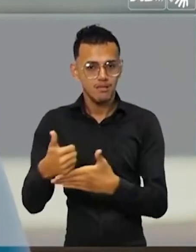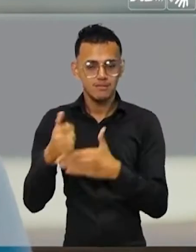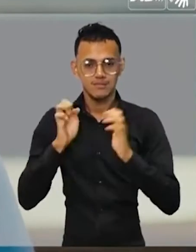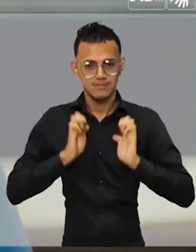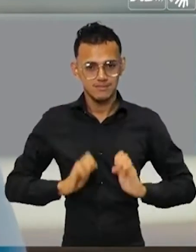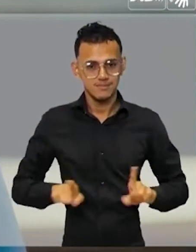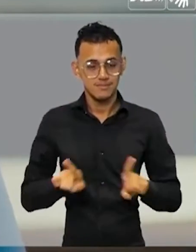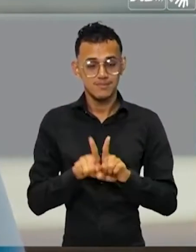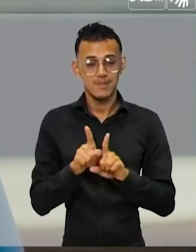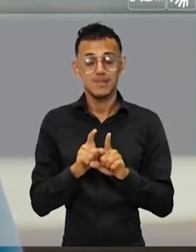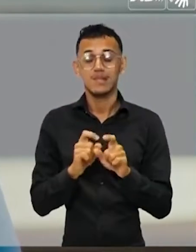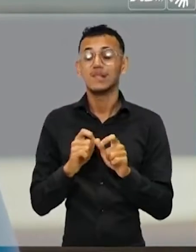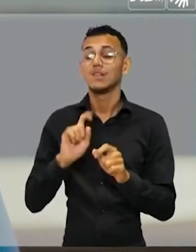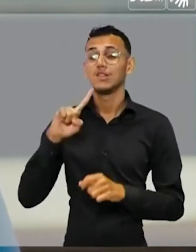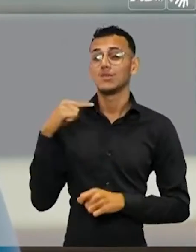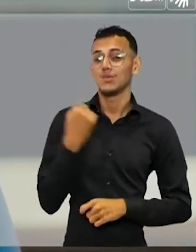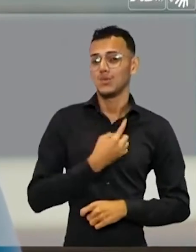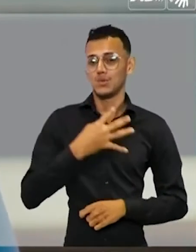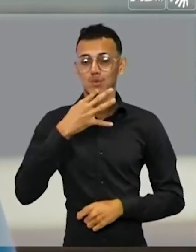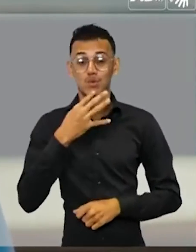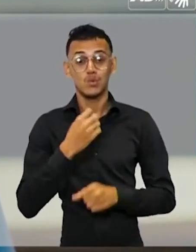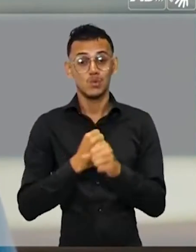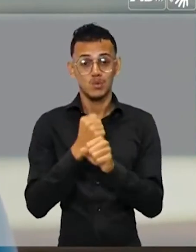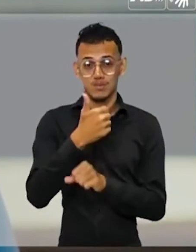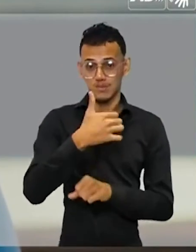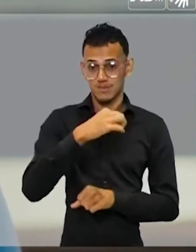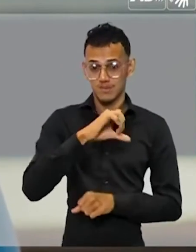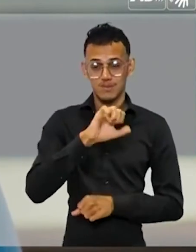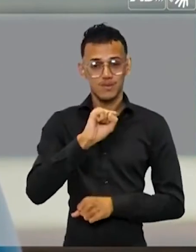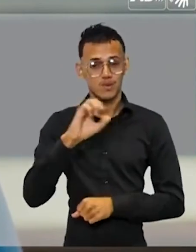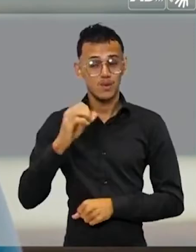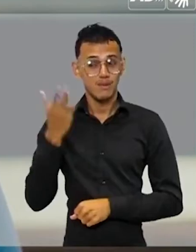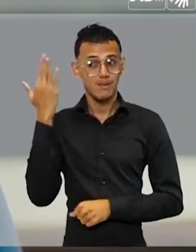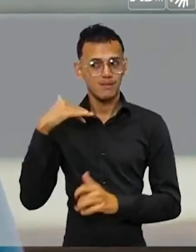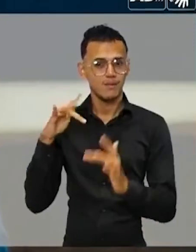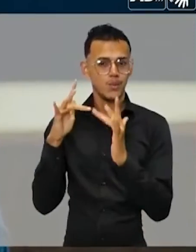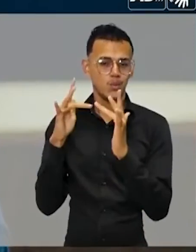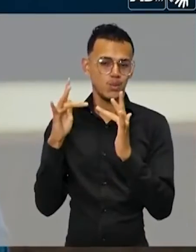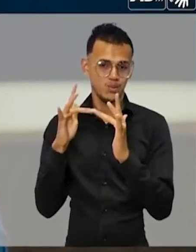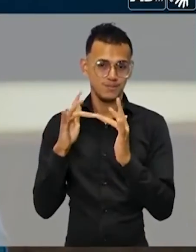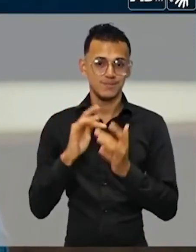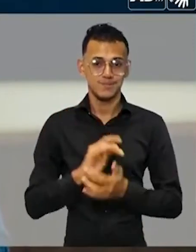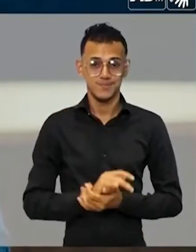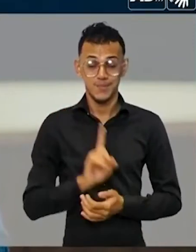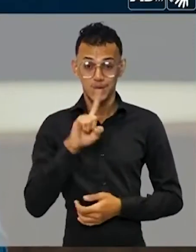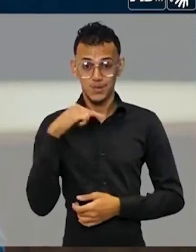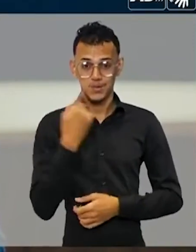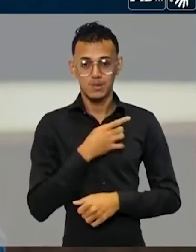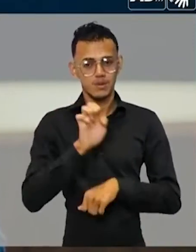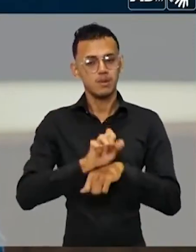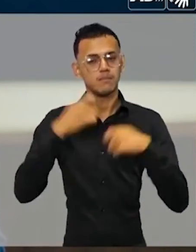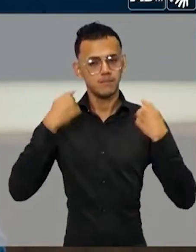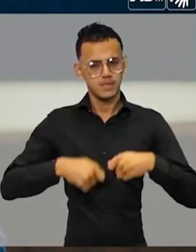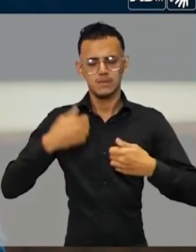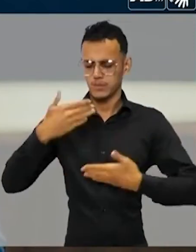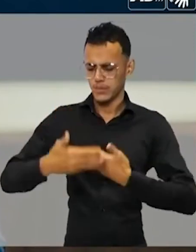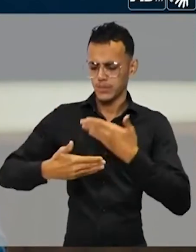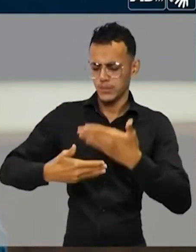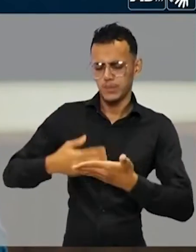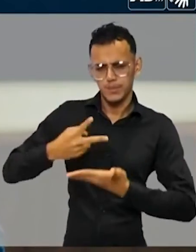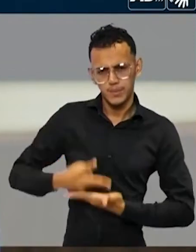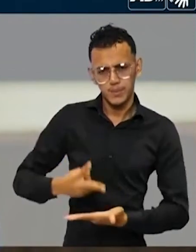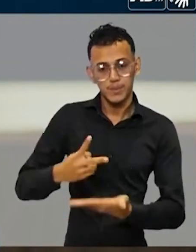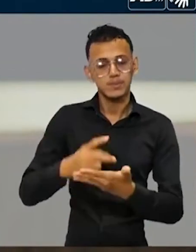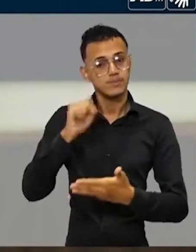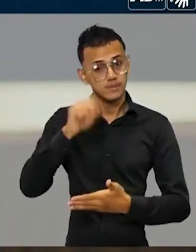isso é desde que nos conhecemos, em 1988. Nosso estado precisa continuar avançando.